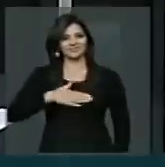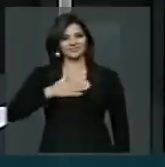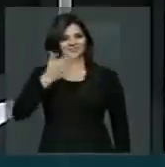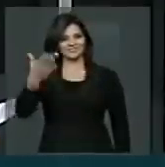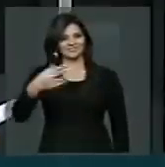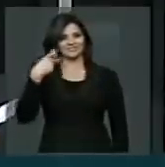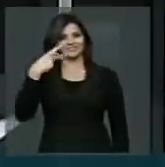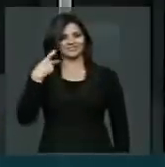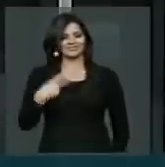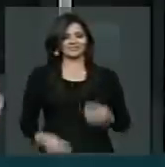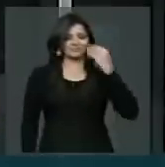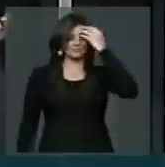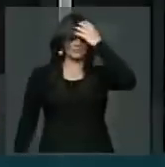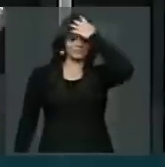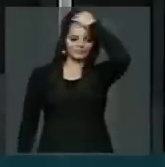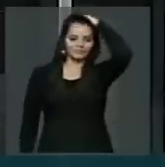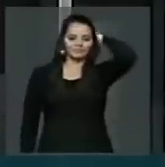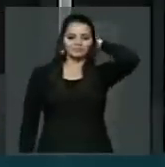vereadora Anice.